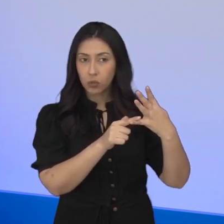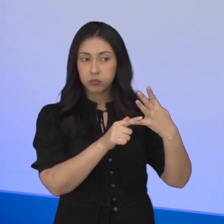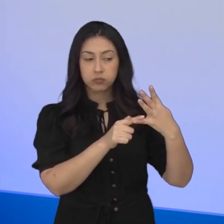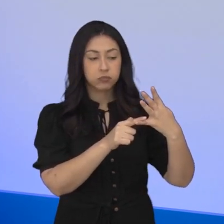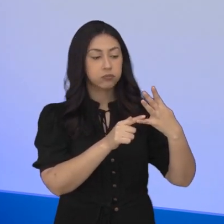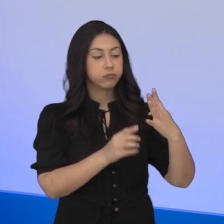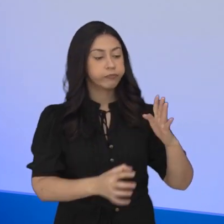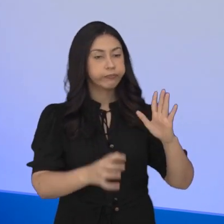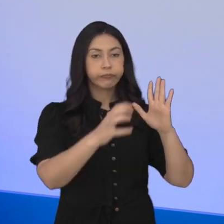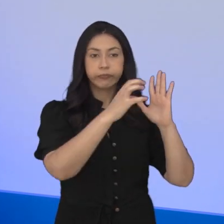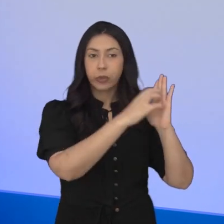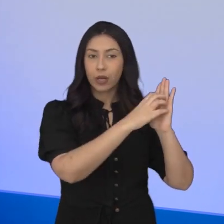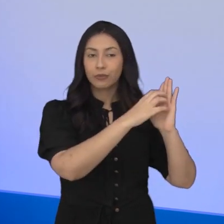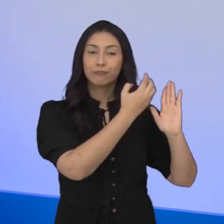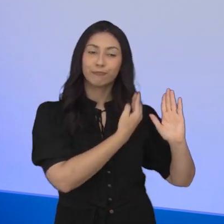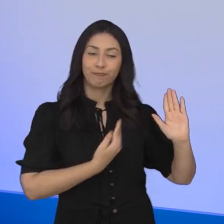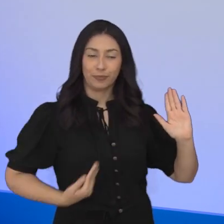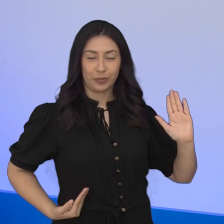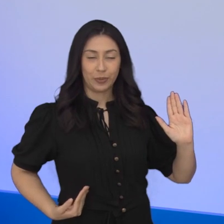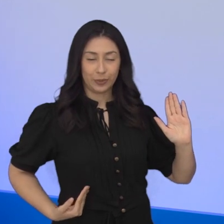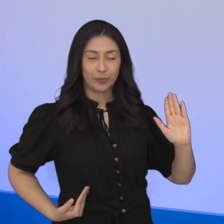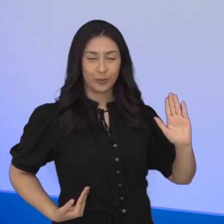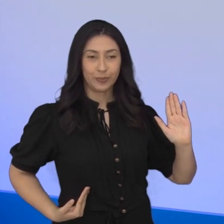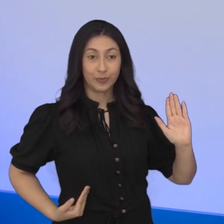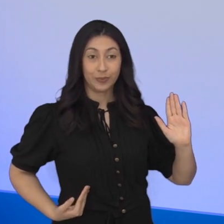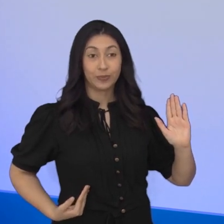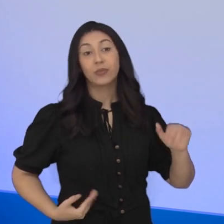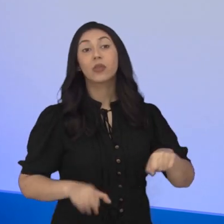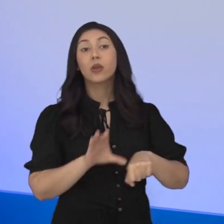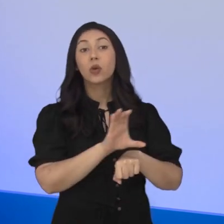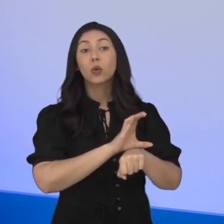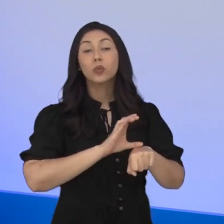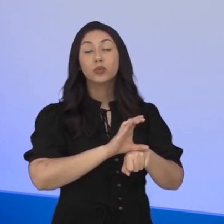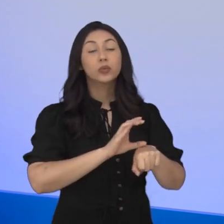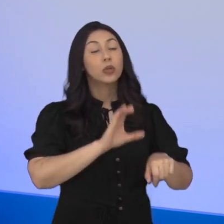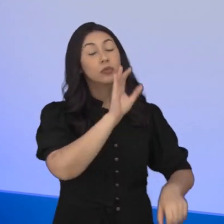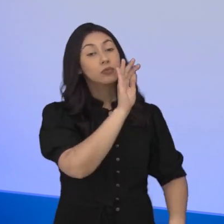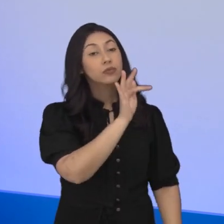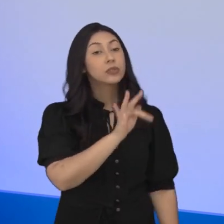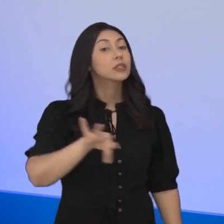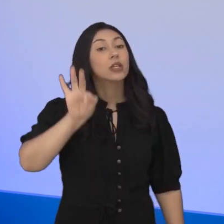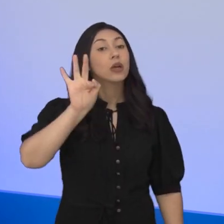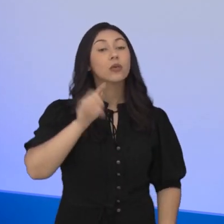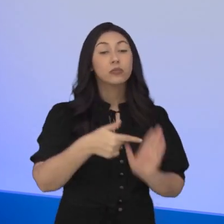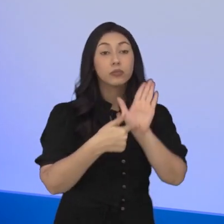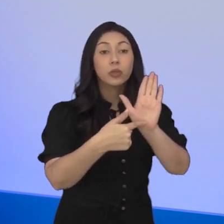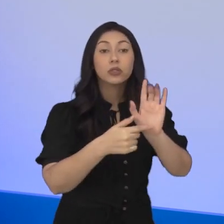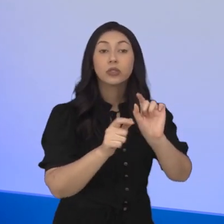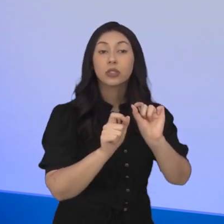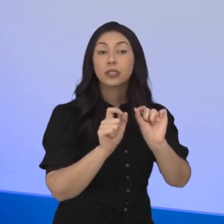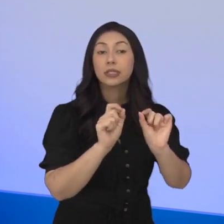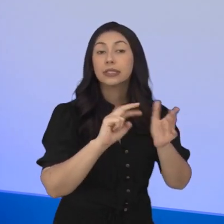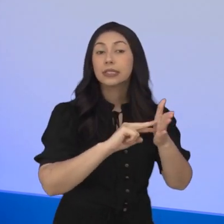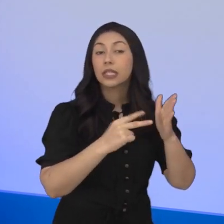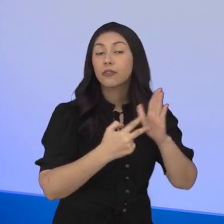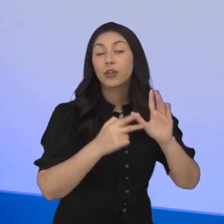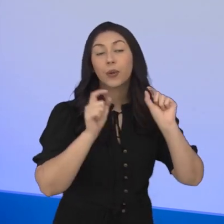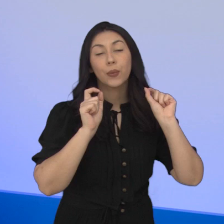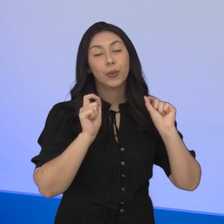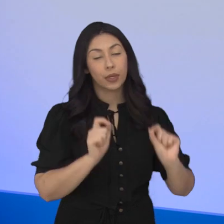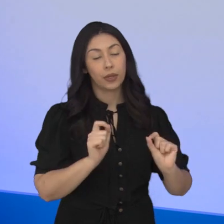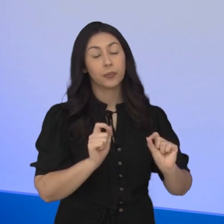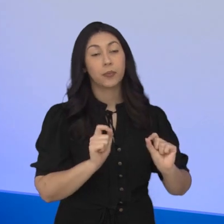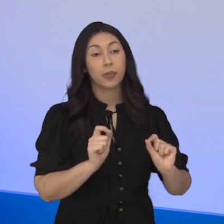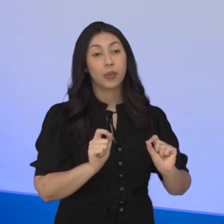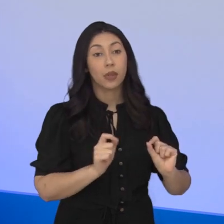abrangidas dentro desse tema, que é servidor público, que a Constituição Federal, ela define como qualquer pessoa que ocupe